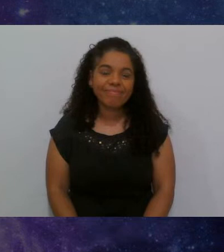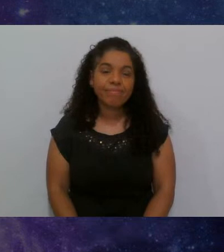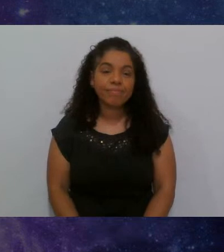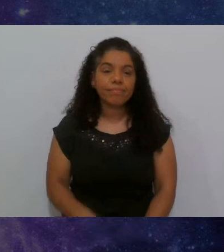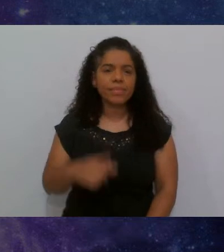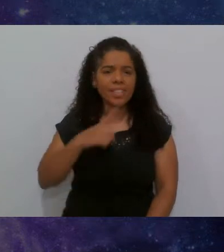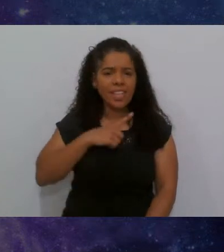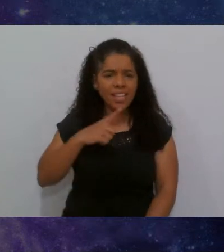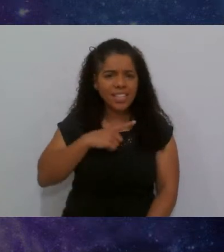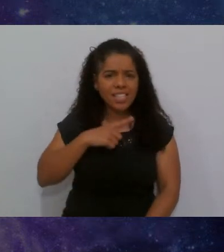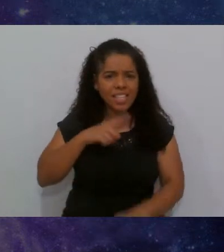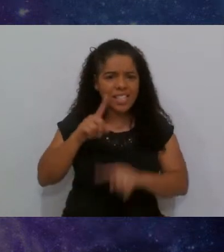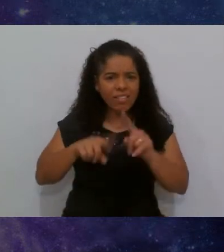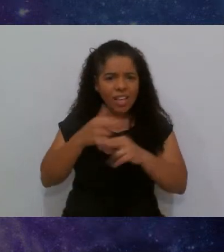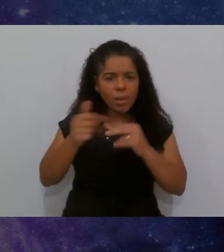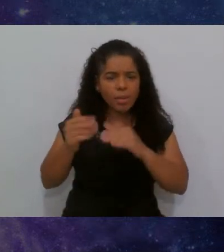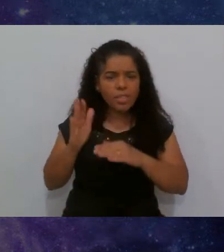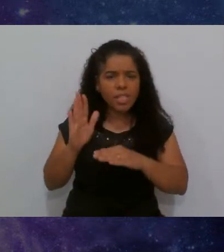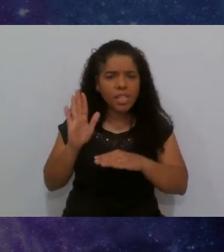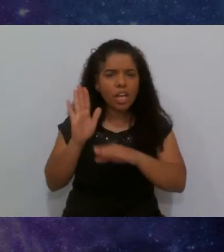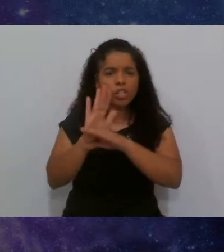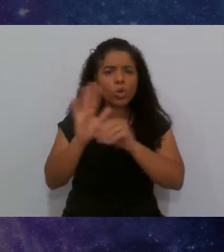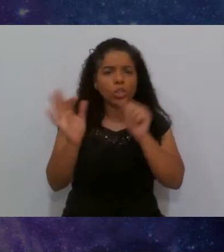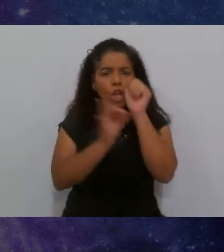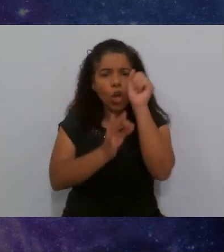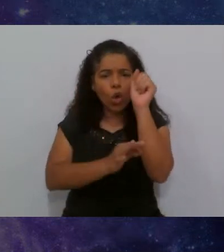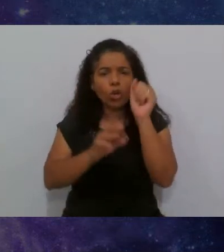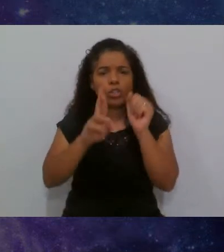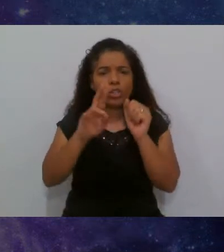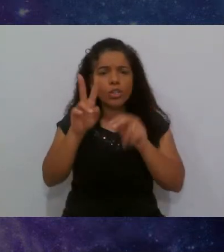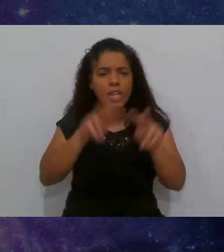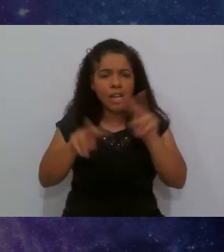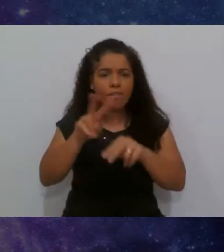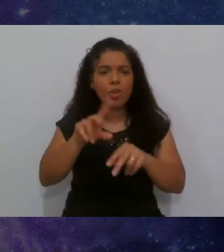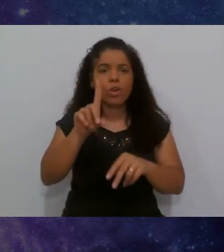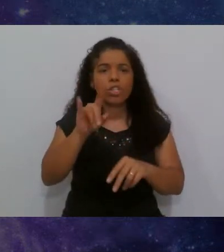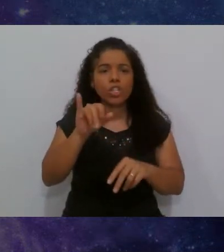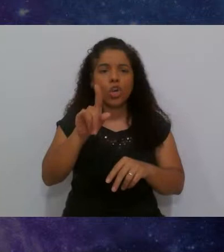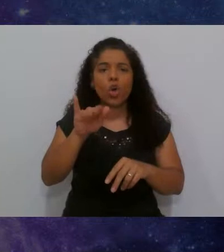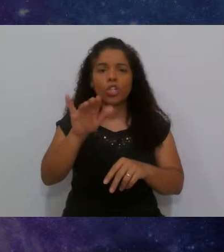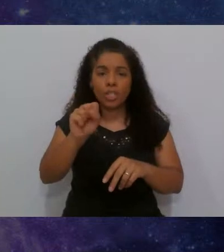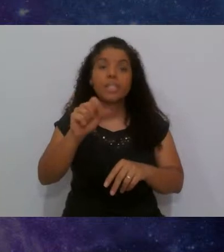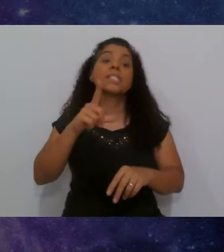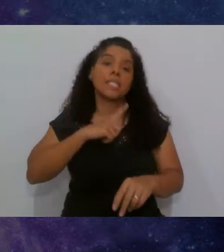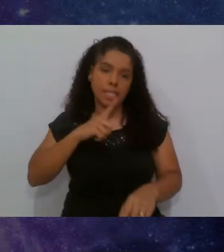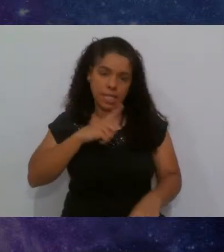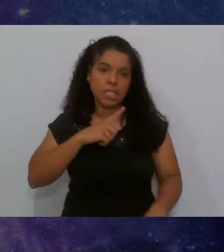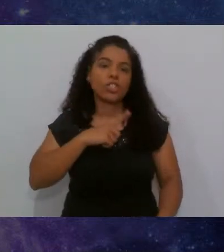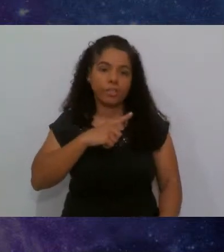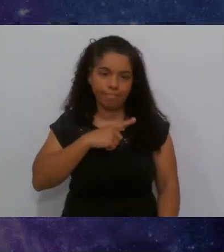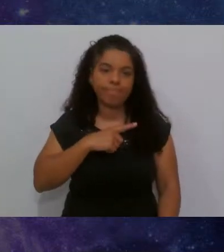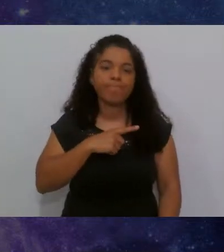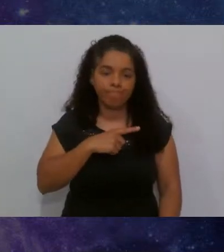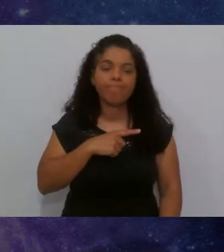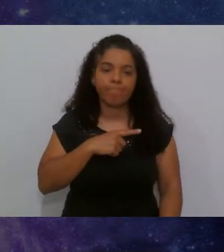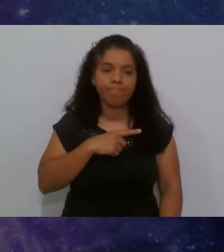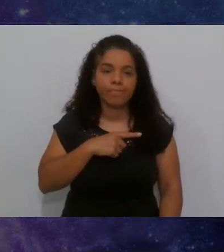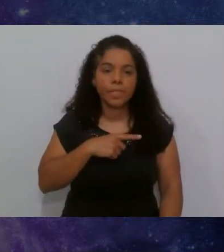Existem ferramentas que ajudam no código, Diógenes? Existem, Diógenes, é,